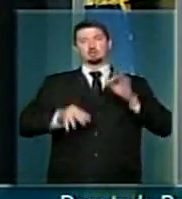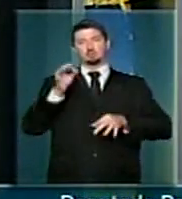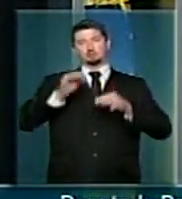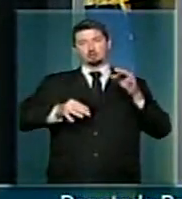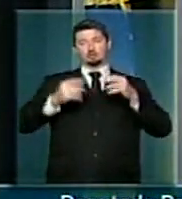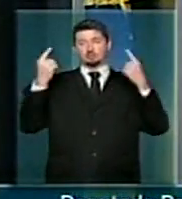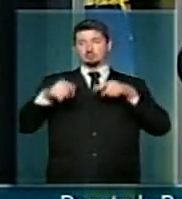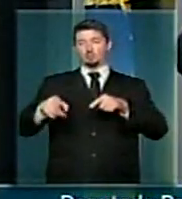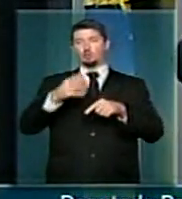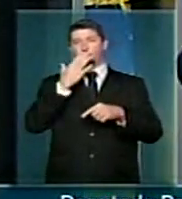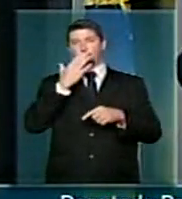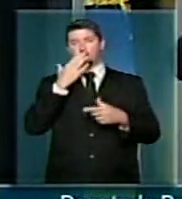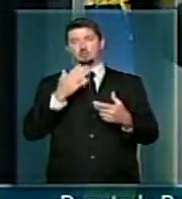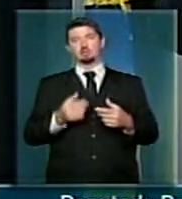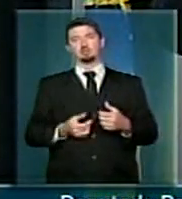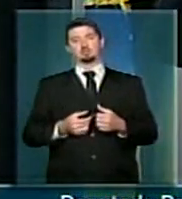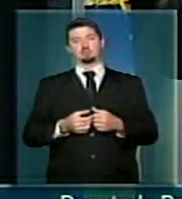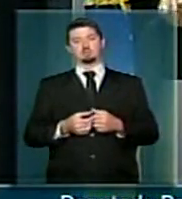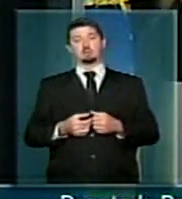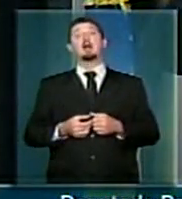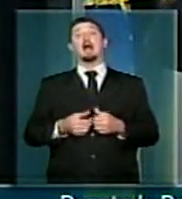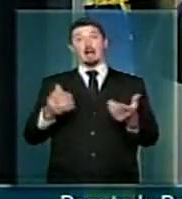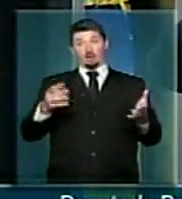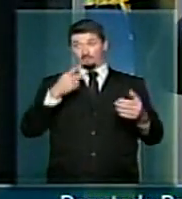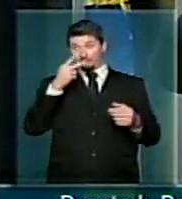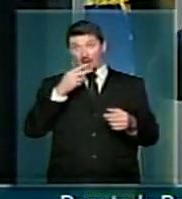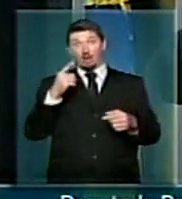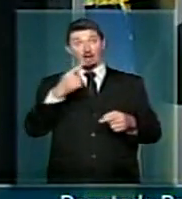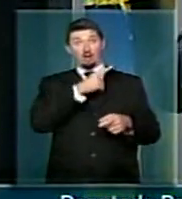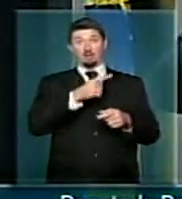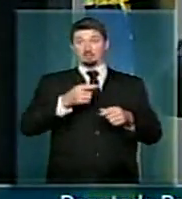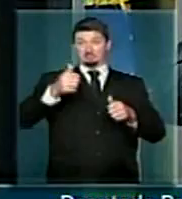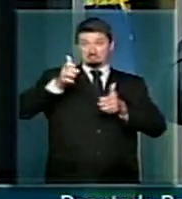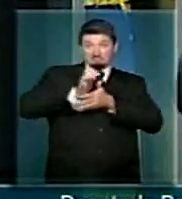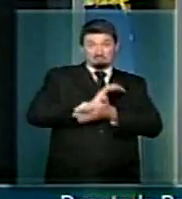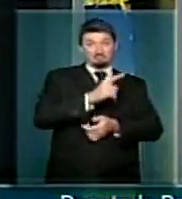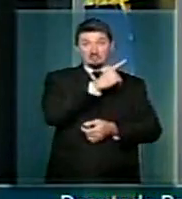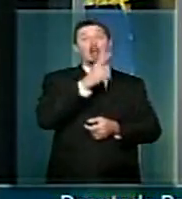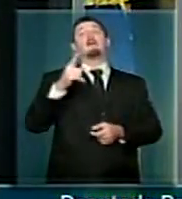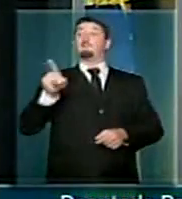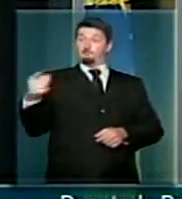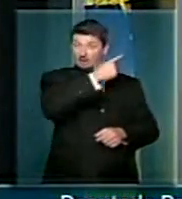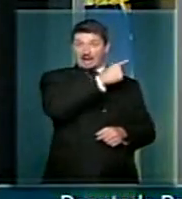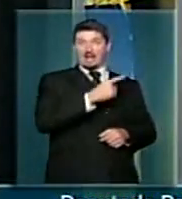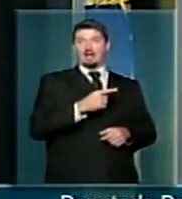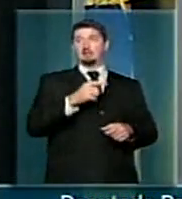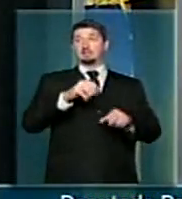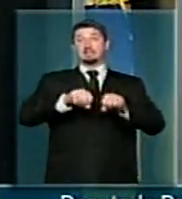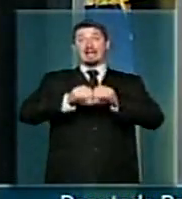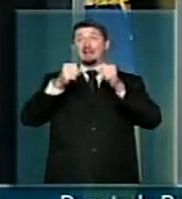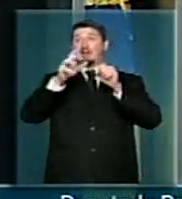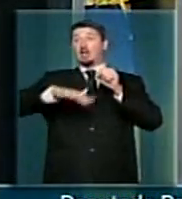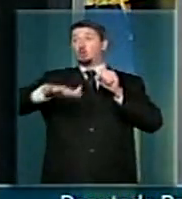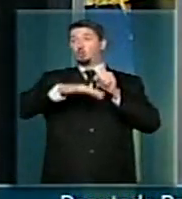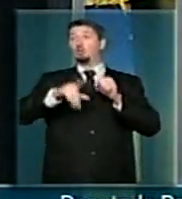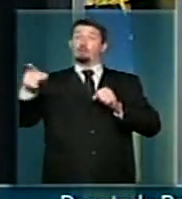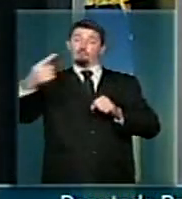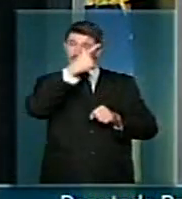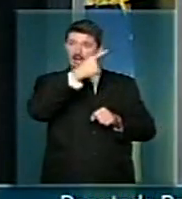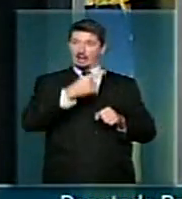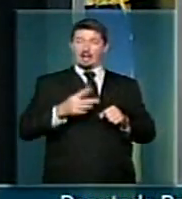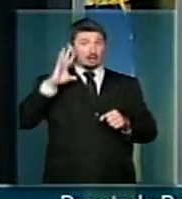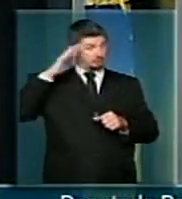contra eles. Vão lá se responsabilizar pelos que eles fizeram lá em Roraima. O estrago, o Estado inviabilizado,